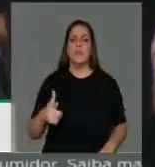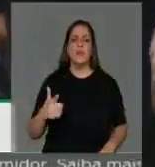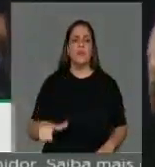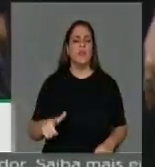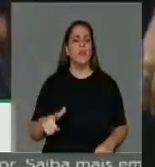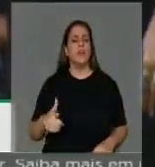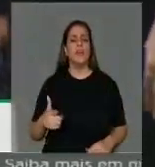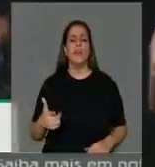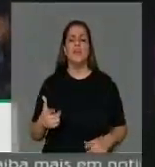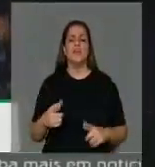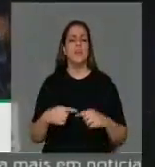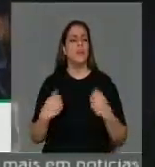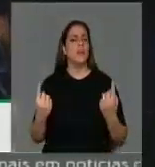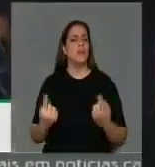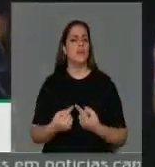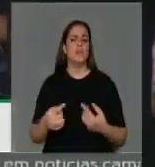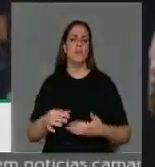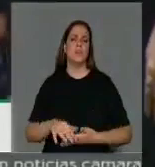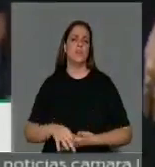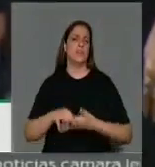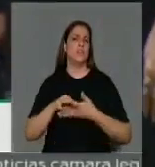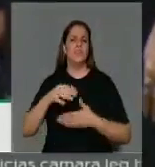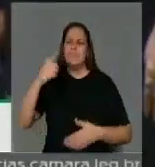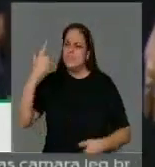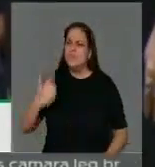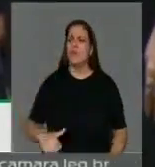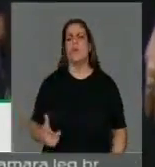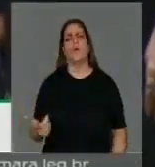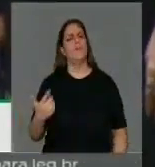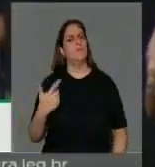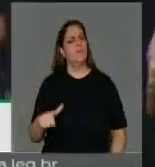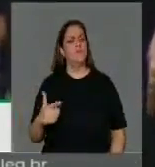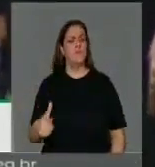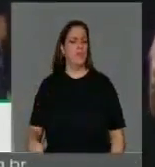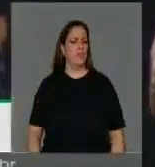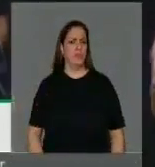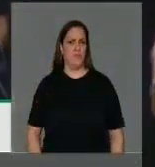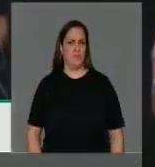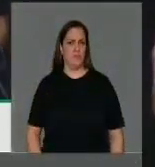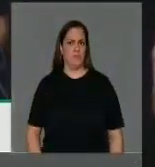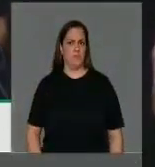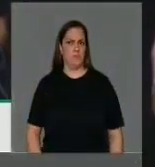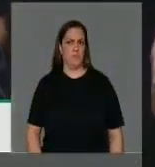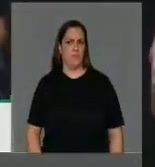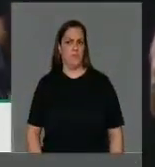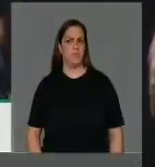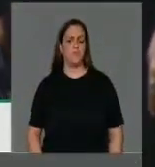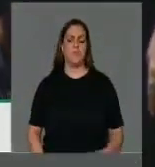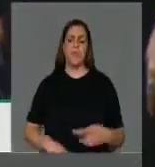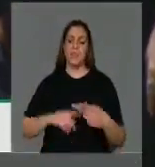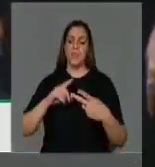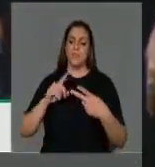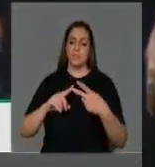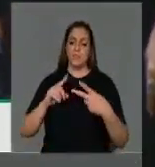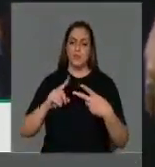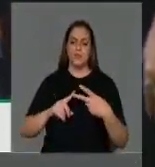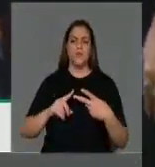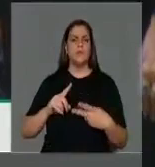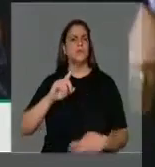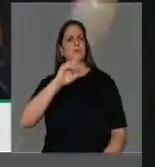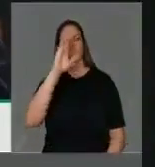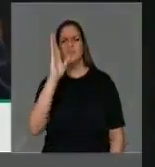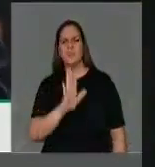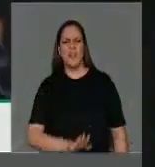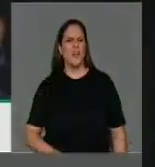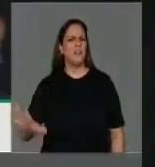de reunião do Colégio de Líderes, em segundo lugar, pelo cenário nacional, onde a gente tem na Comissão de